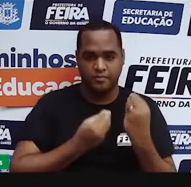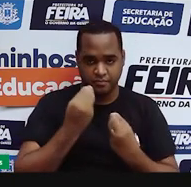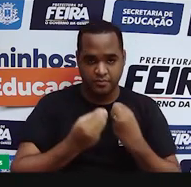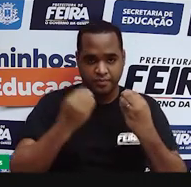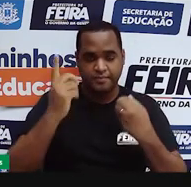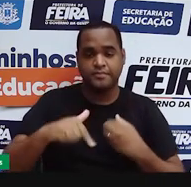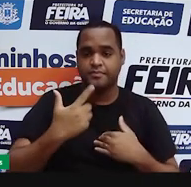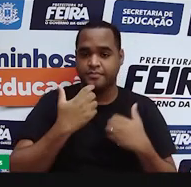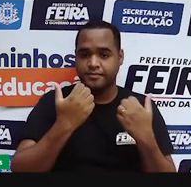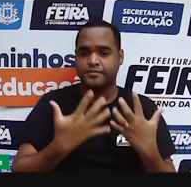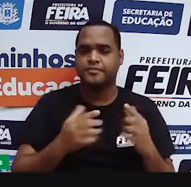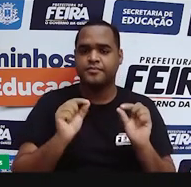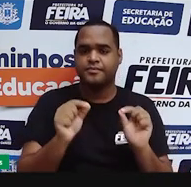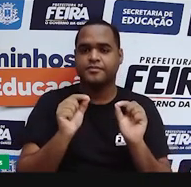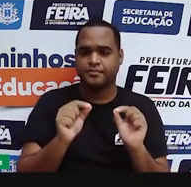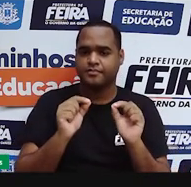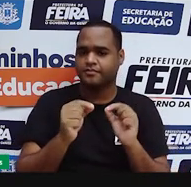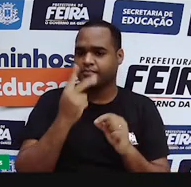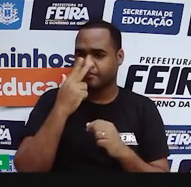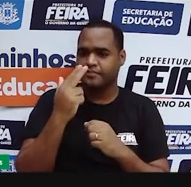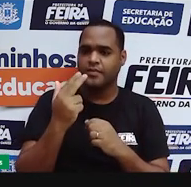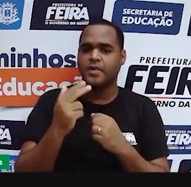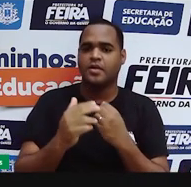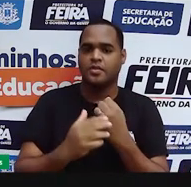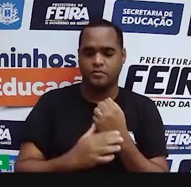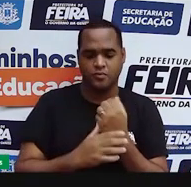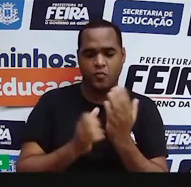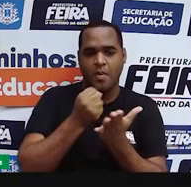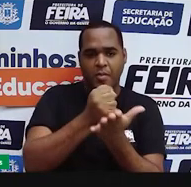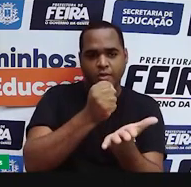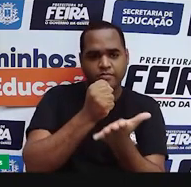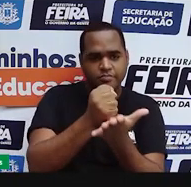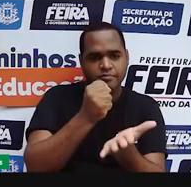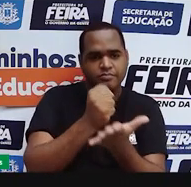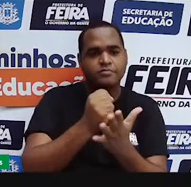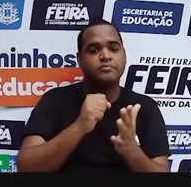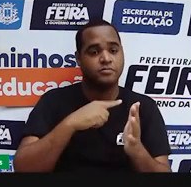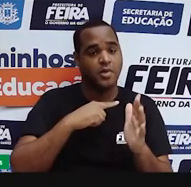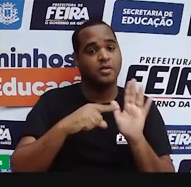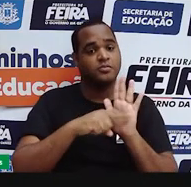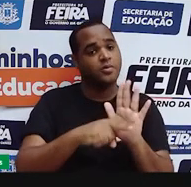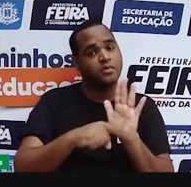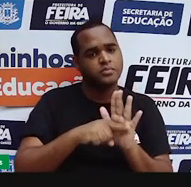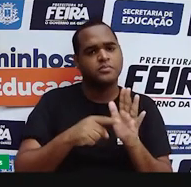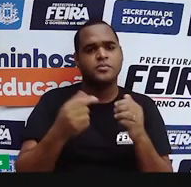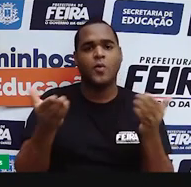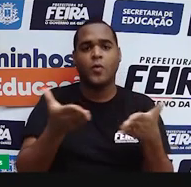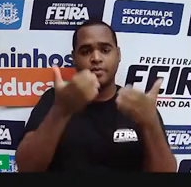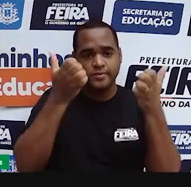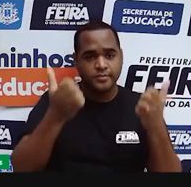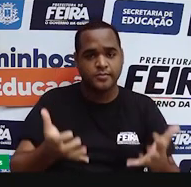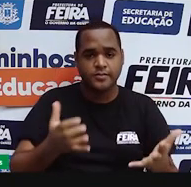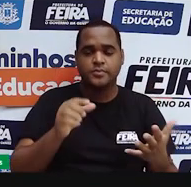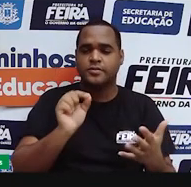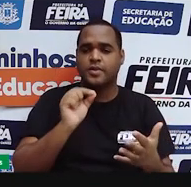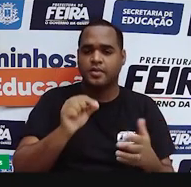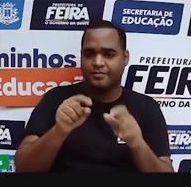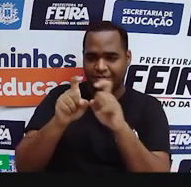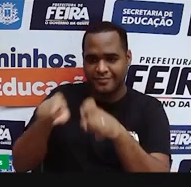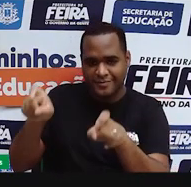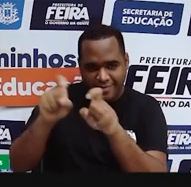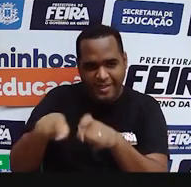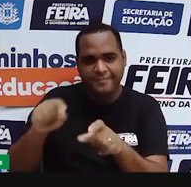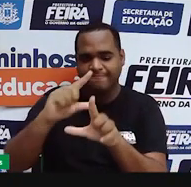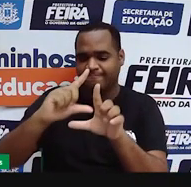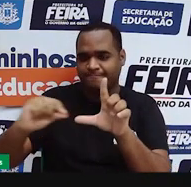ajudinha aí, um suportezinho aí, eu vou mostrar para vocês qual é. Hoje em dia, tem muitos sites que nos ajudam a checar